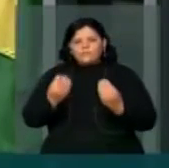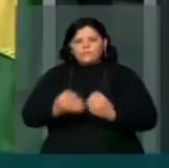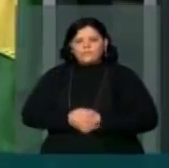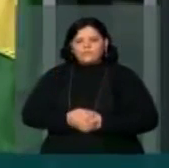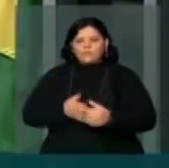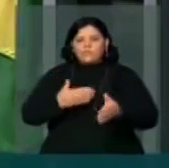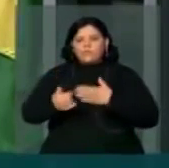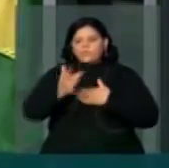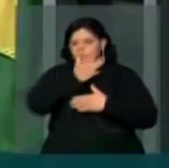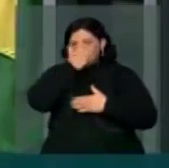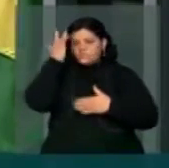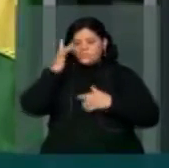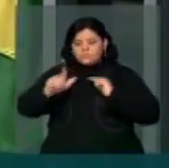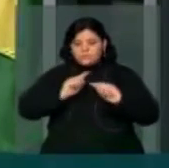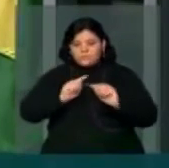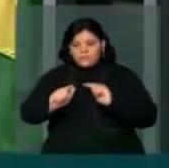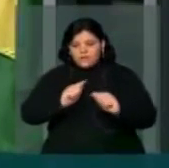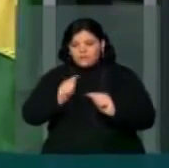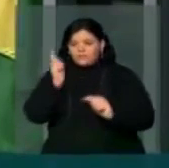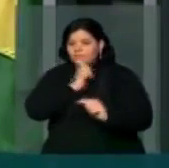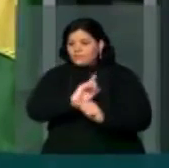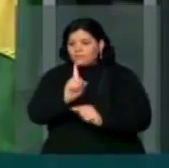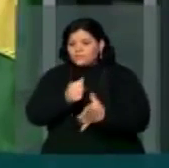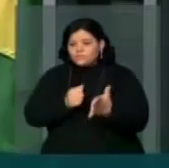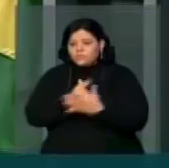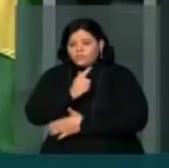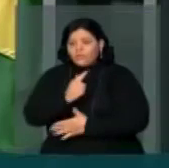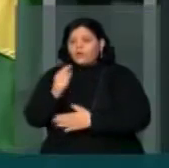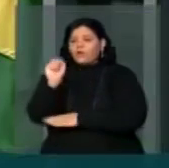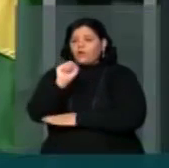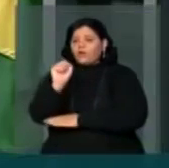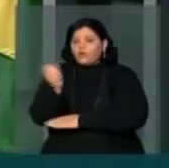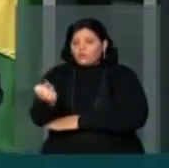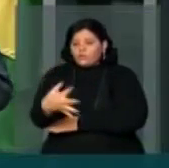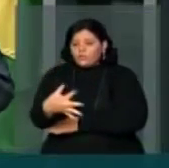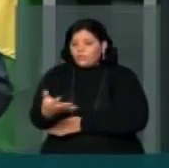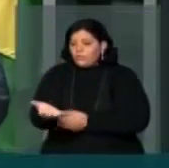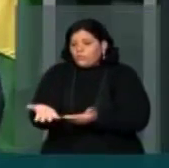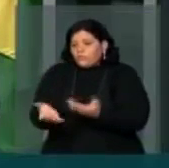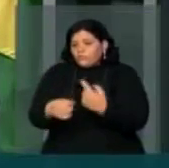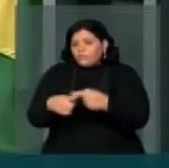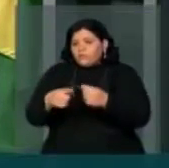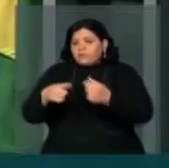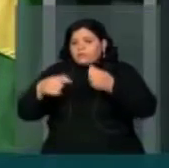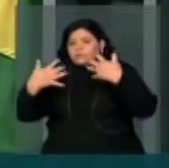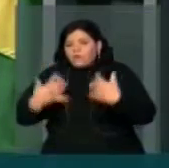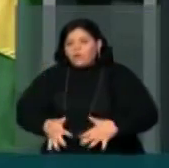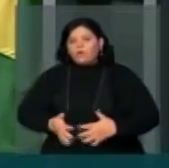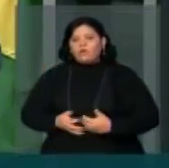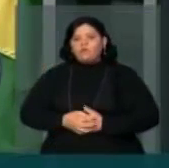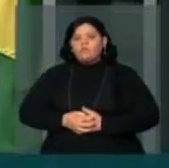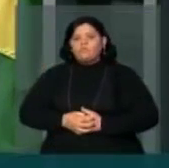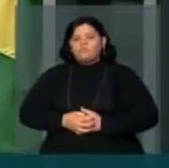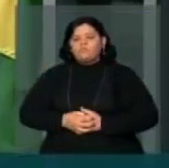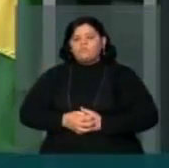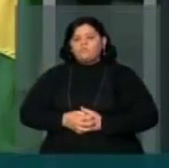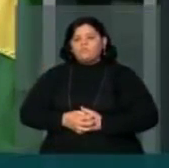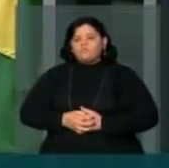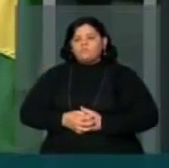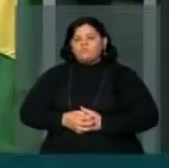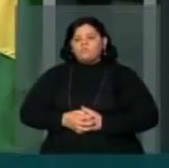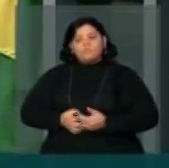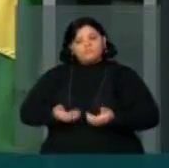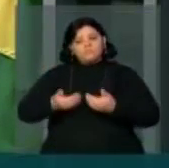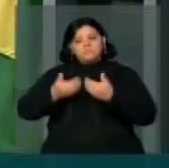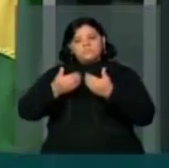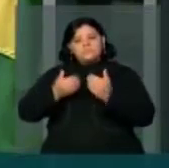em adquirir um veículo novo. Somando os preços adusivos das indústrias, lanço novos modelos sem